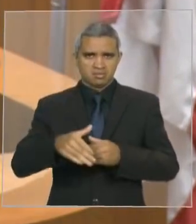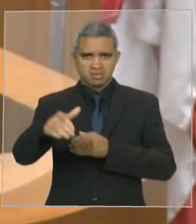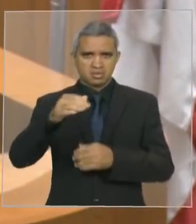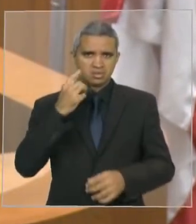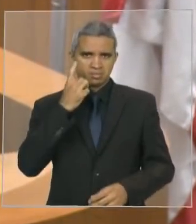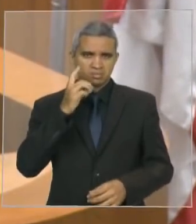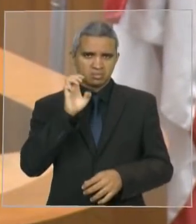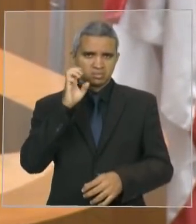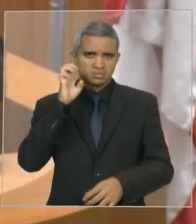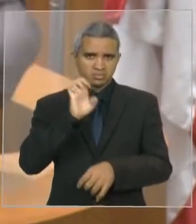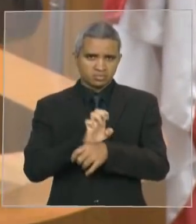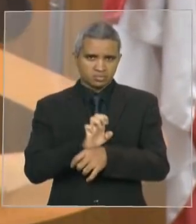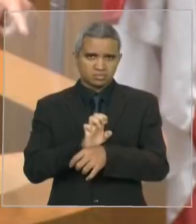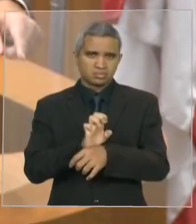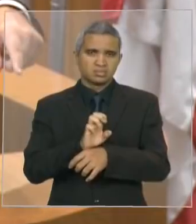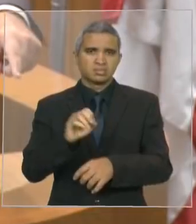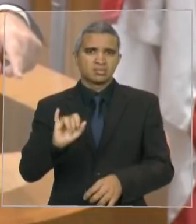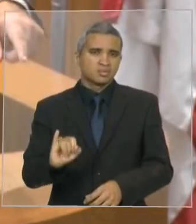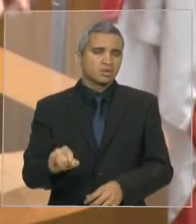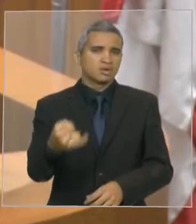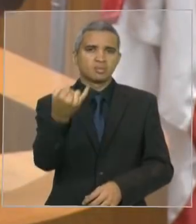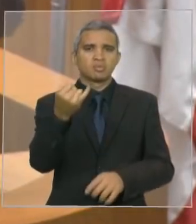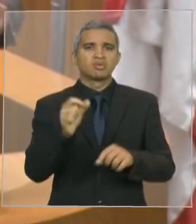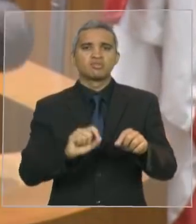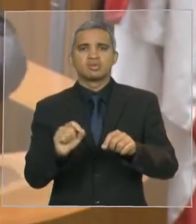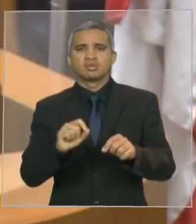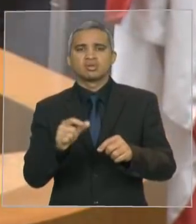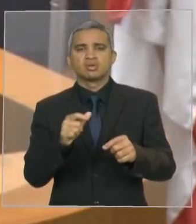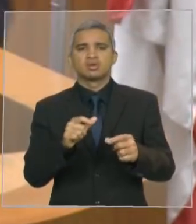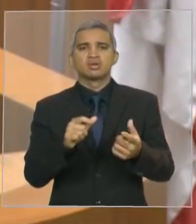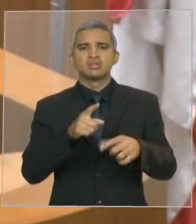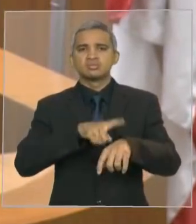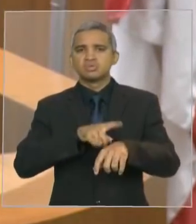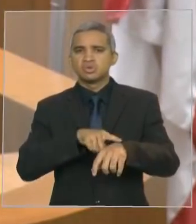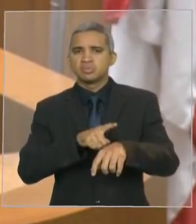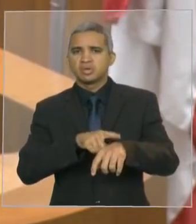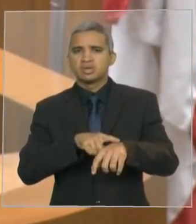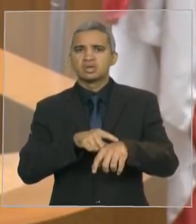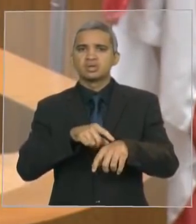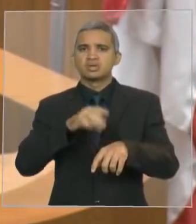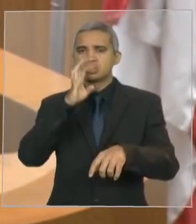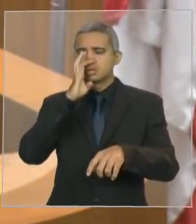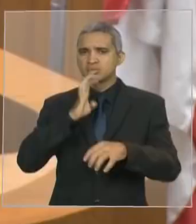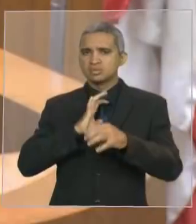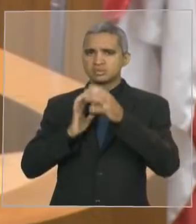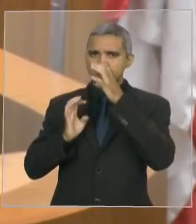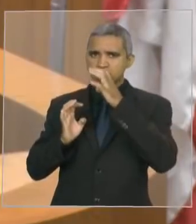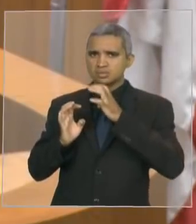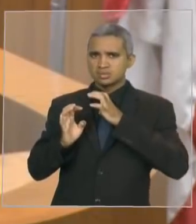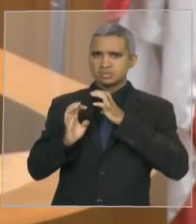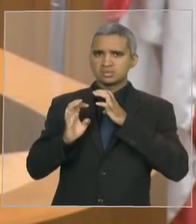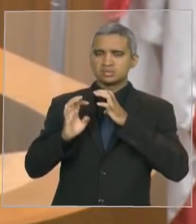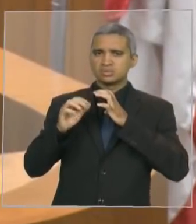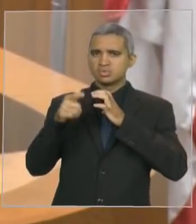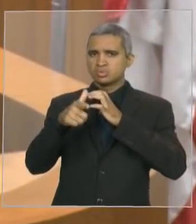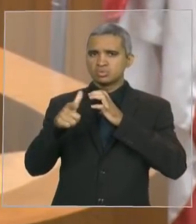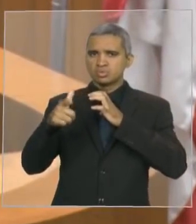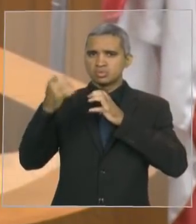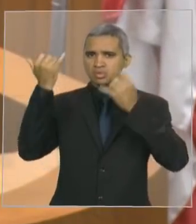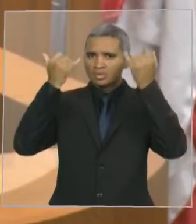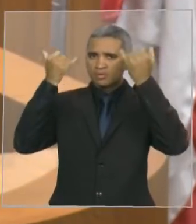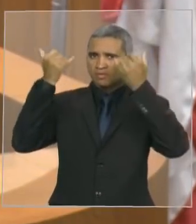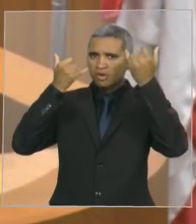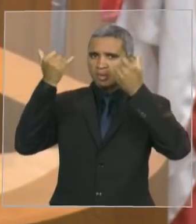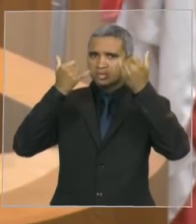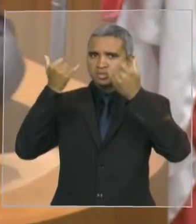aproveita da desgraça e de momentos como esse, de momentos de desinformação que o presidente do